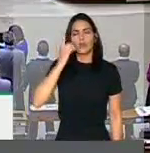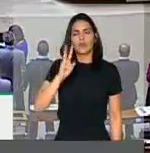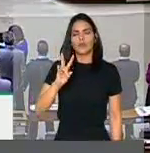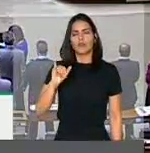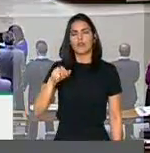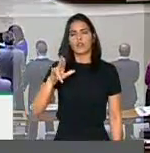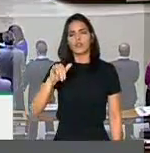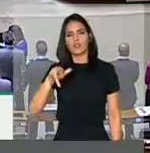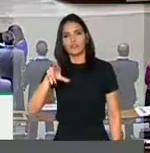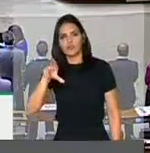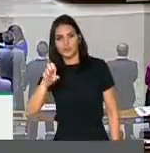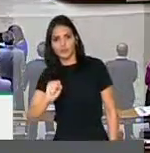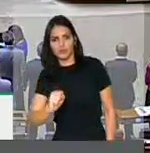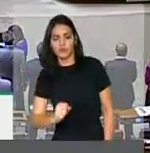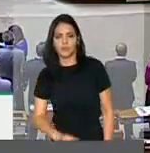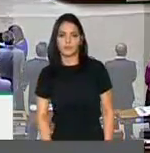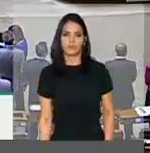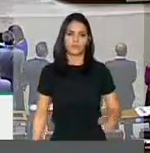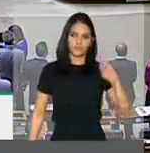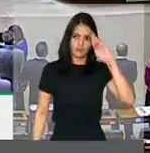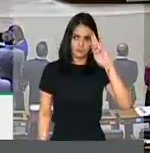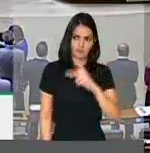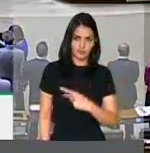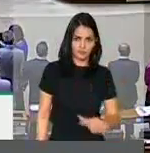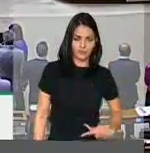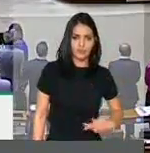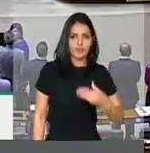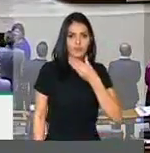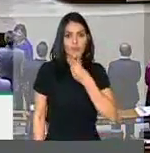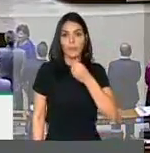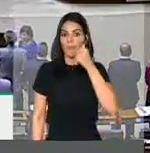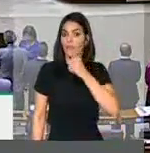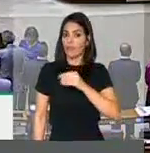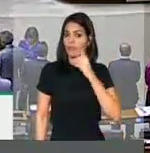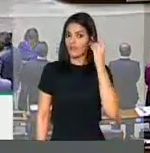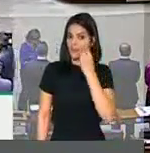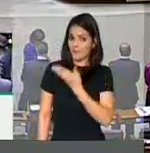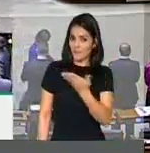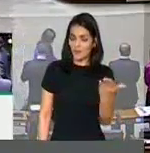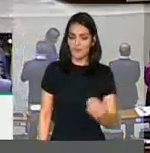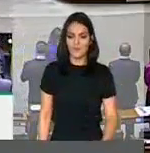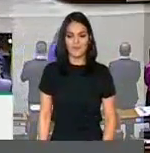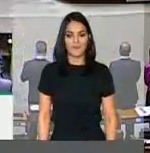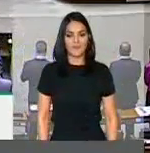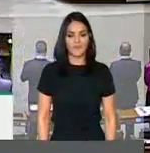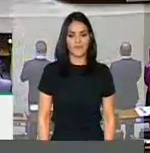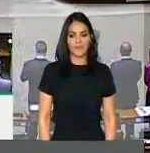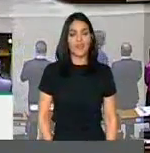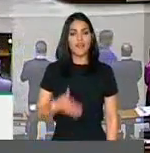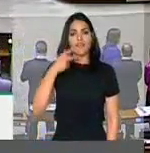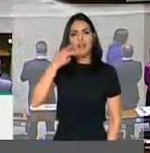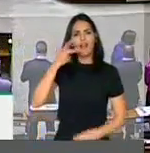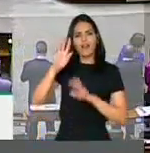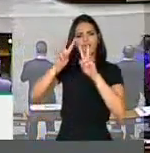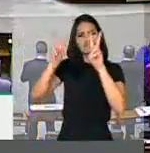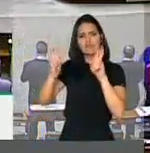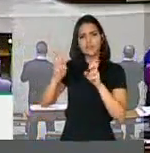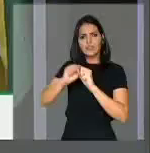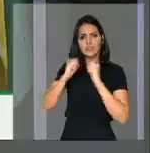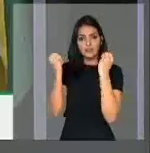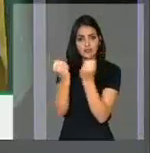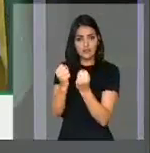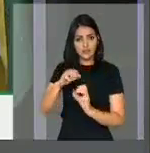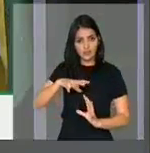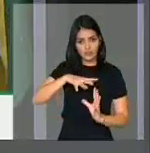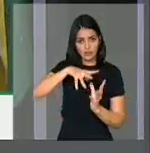Presidente, Srs. Deputados, nós queremos falar aqui a respeito do seminário internacional